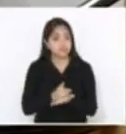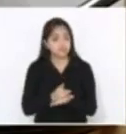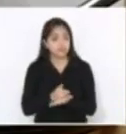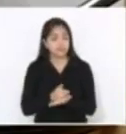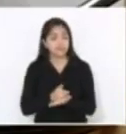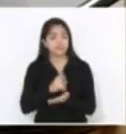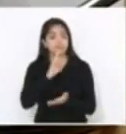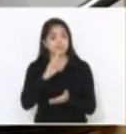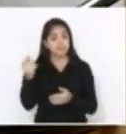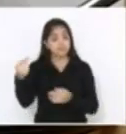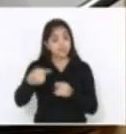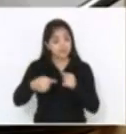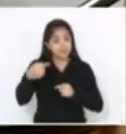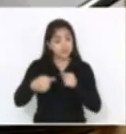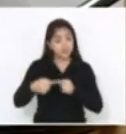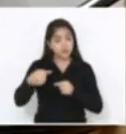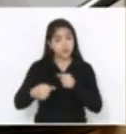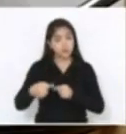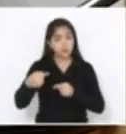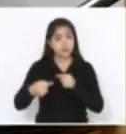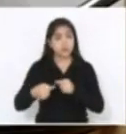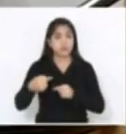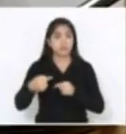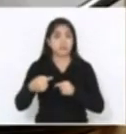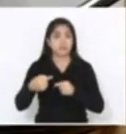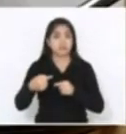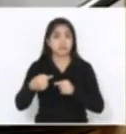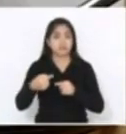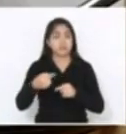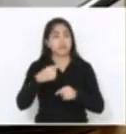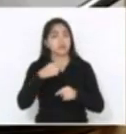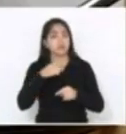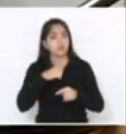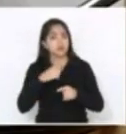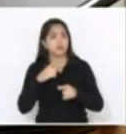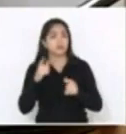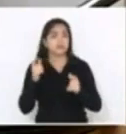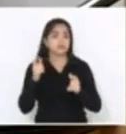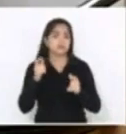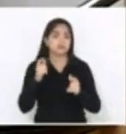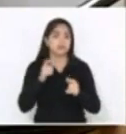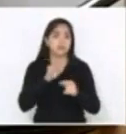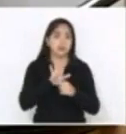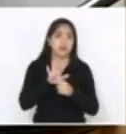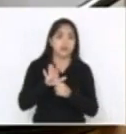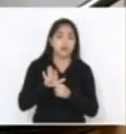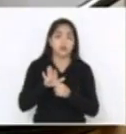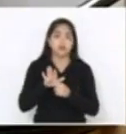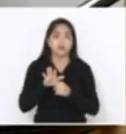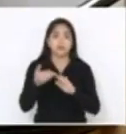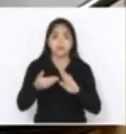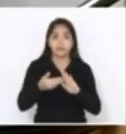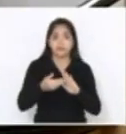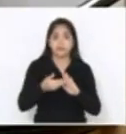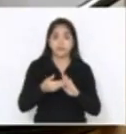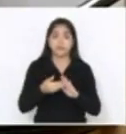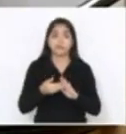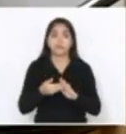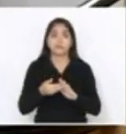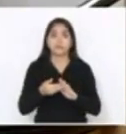trazer para o Parlamento, há um grande benefício. Você tira esta